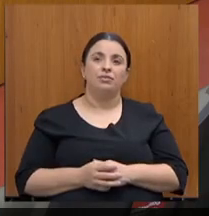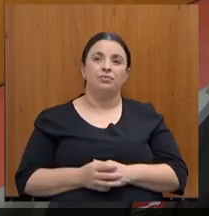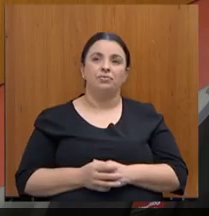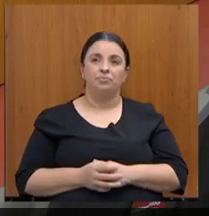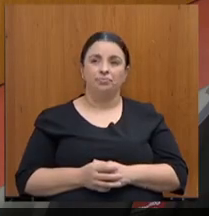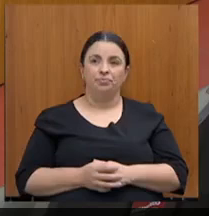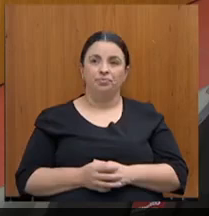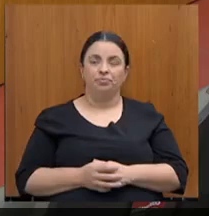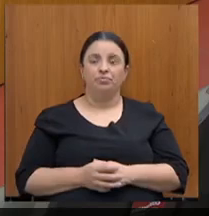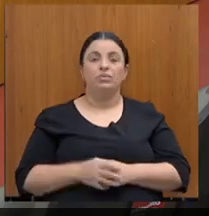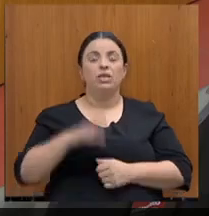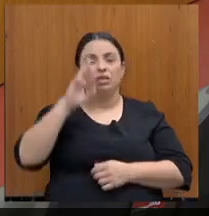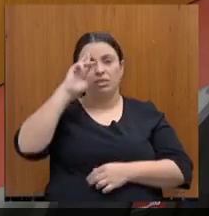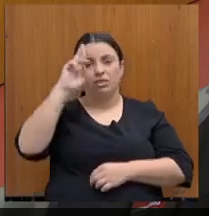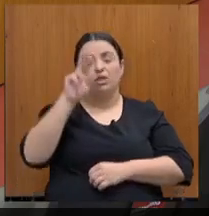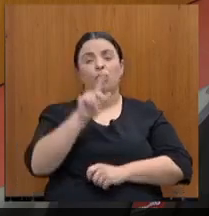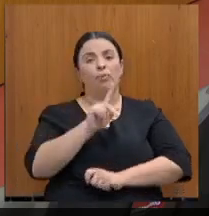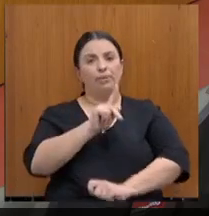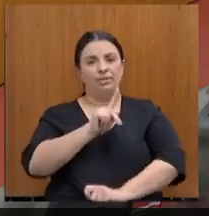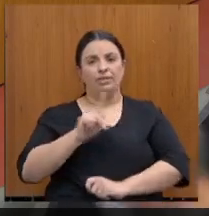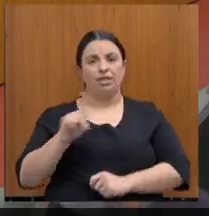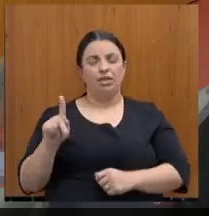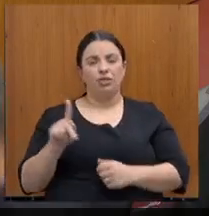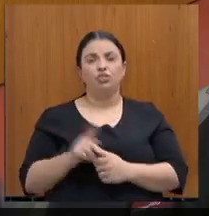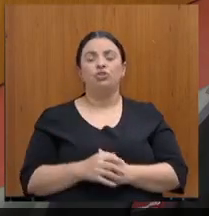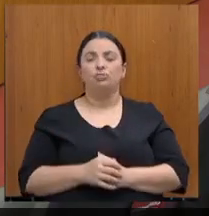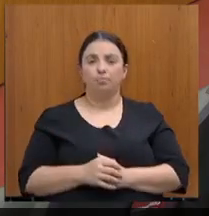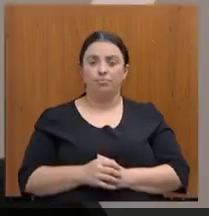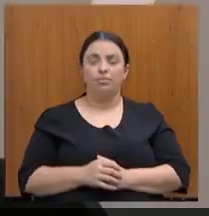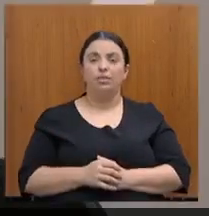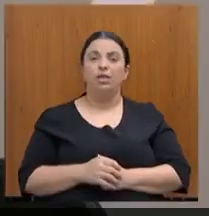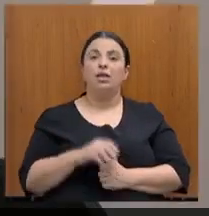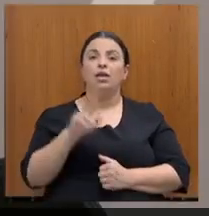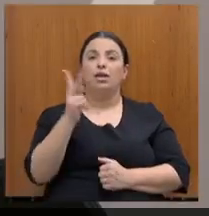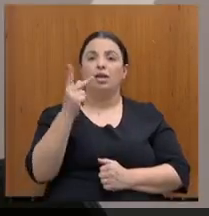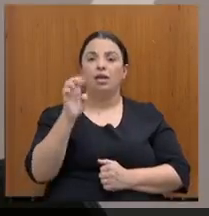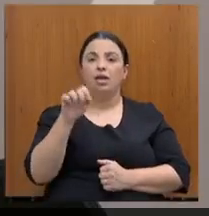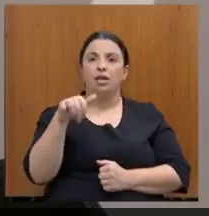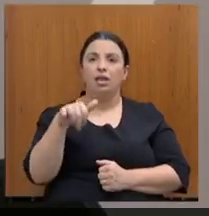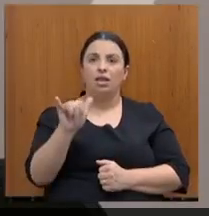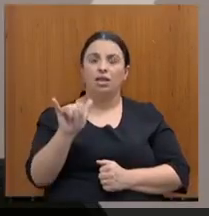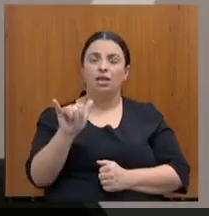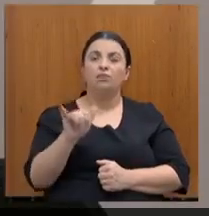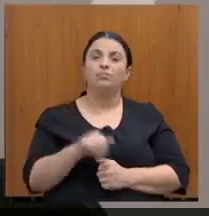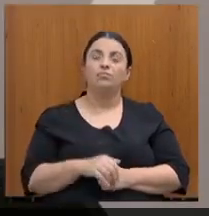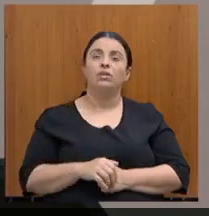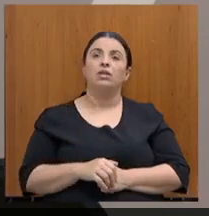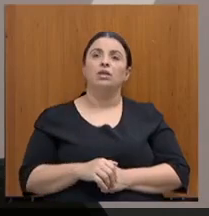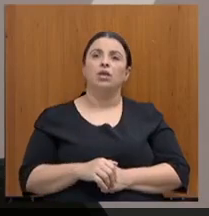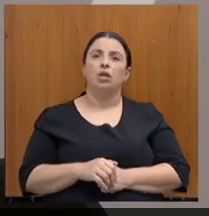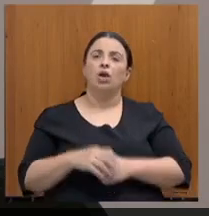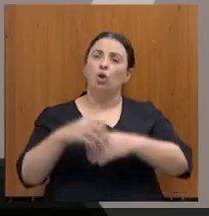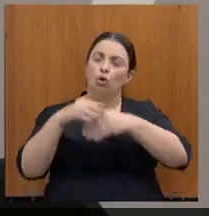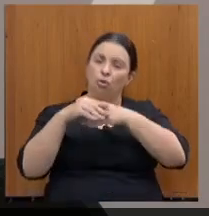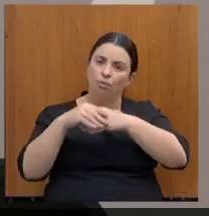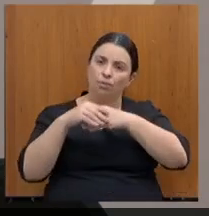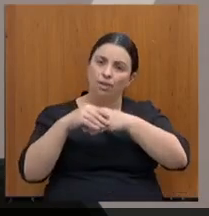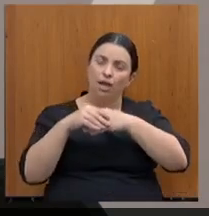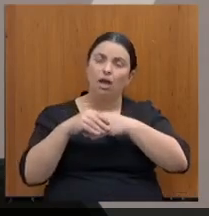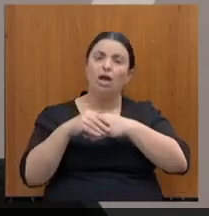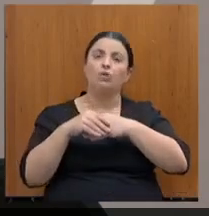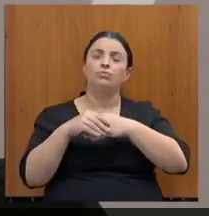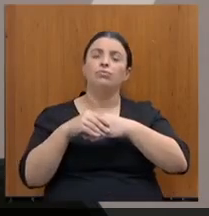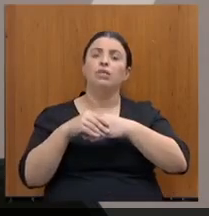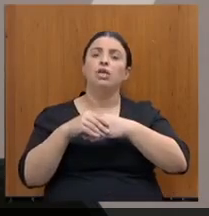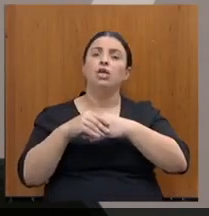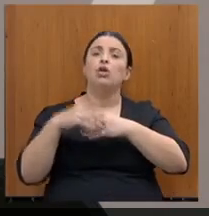Sr. Presidente, Sr. Presidente Eli, na primeira hora cumprimentá-lo, na sua pessoa todos